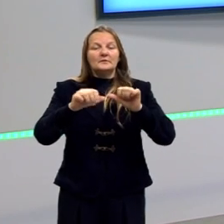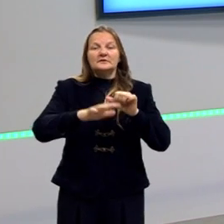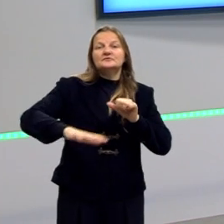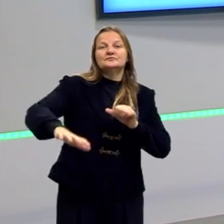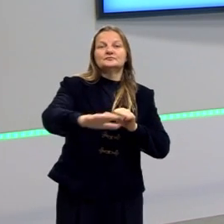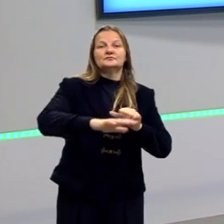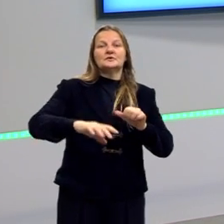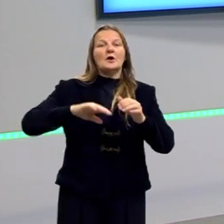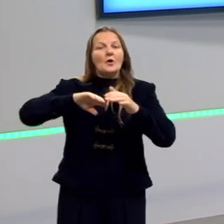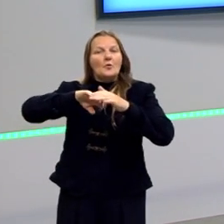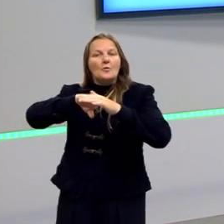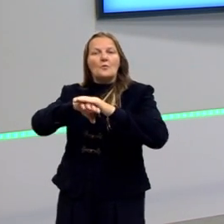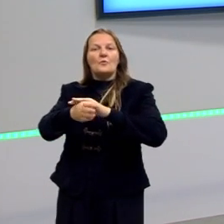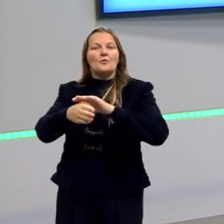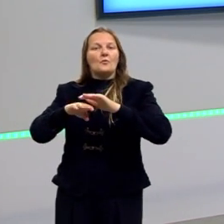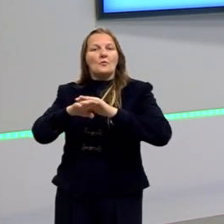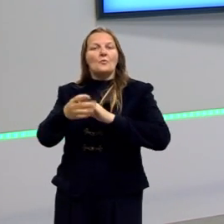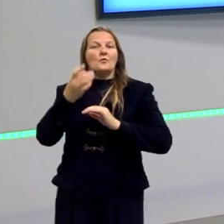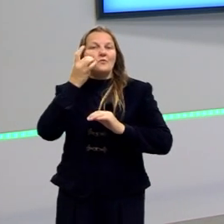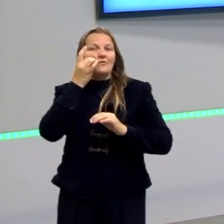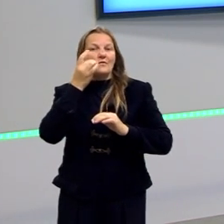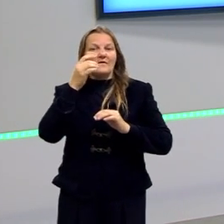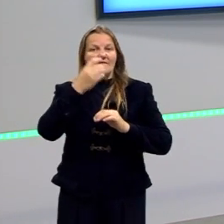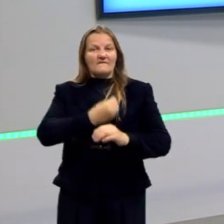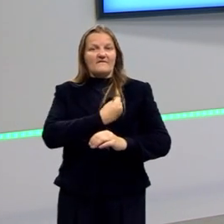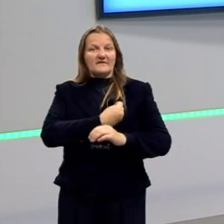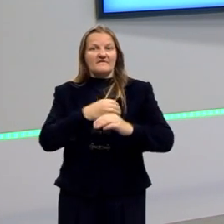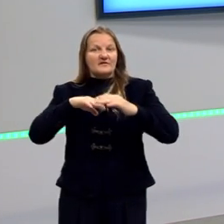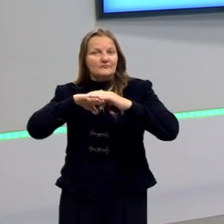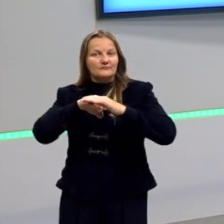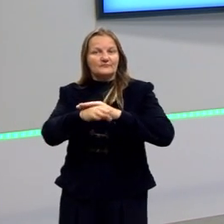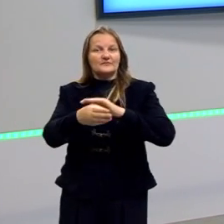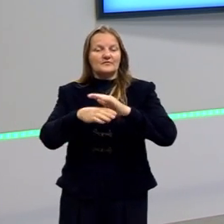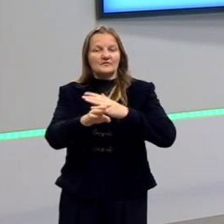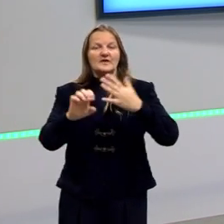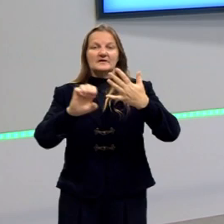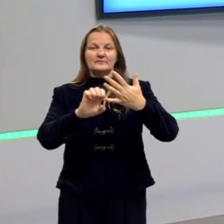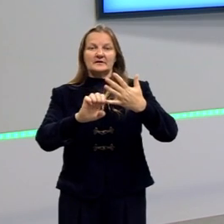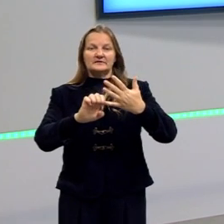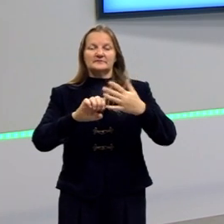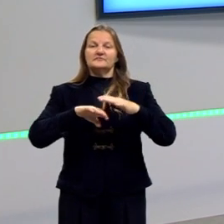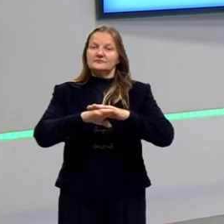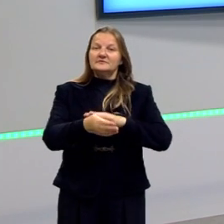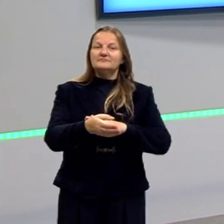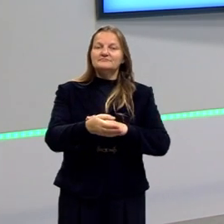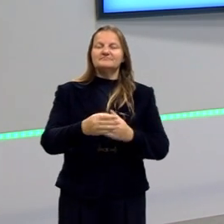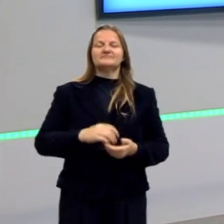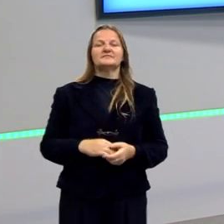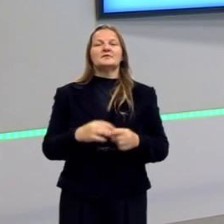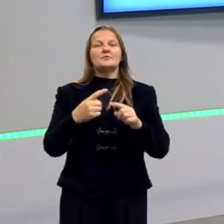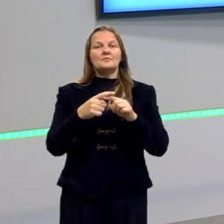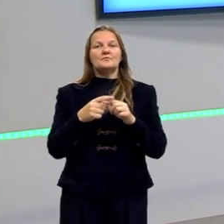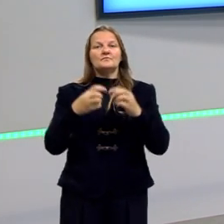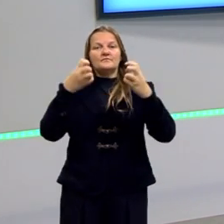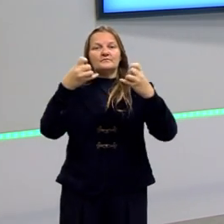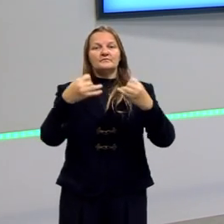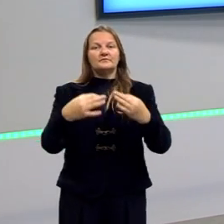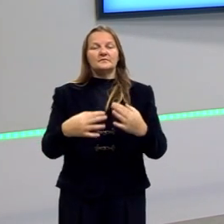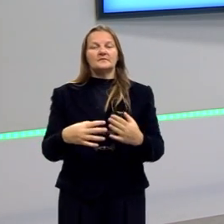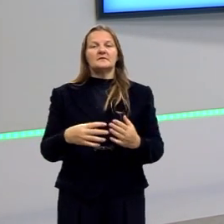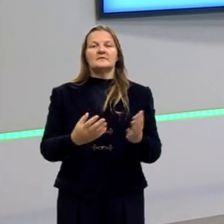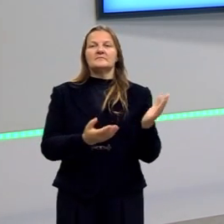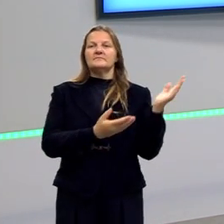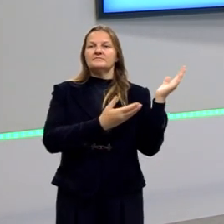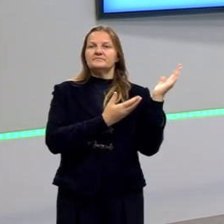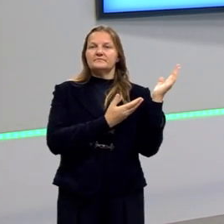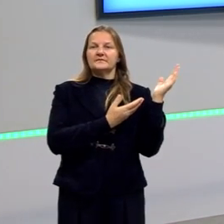a adaptação ou não dessas espécies, certo? Então, essa é a mudança que a gente fala